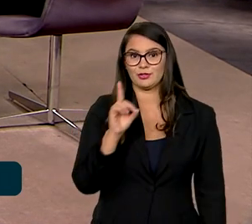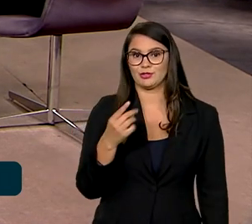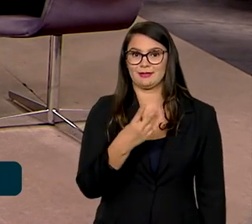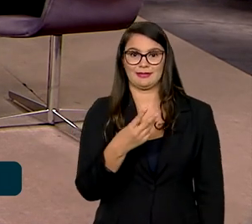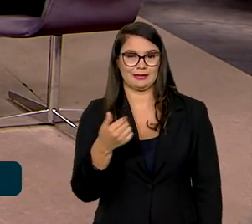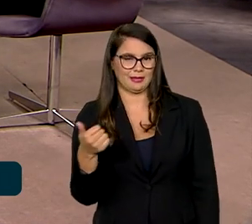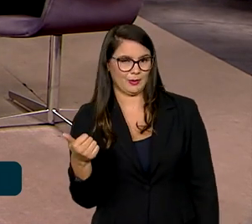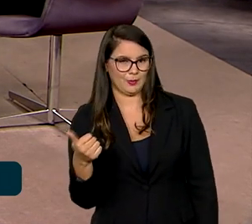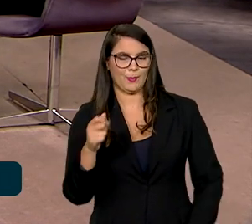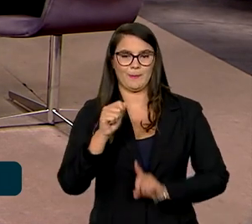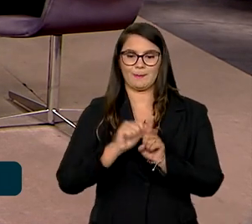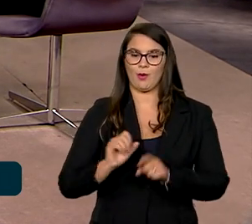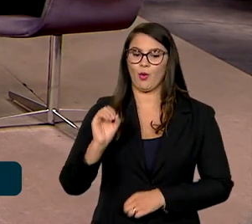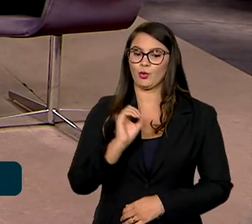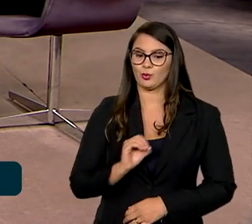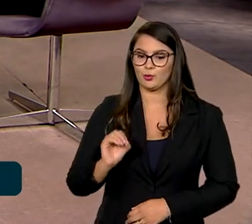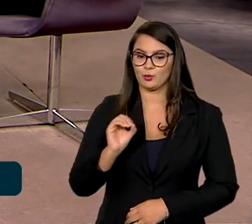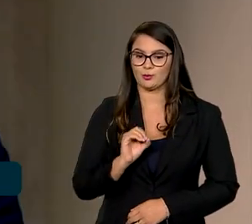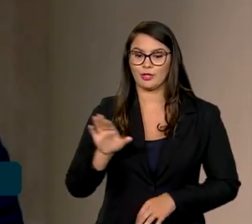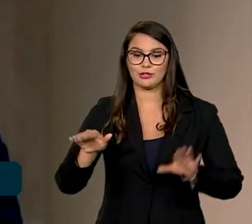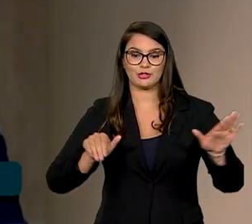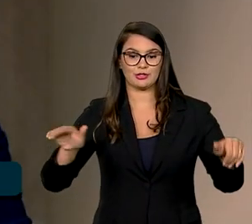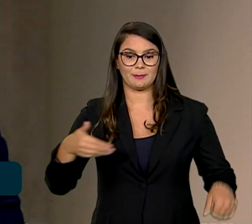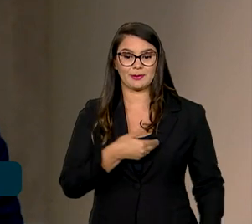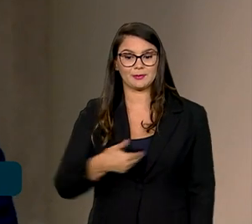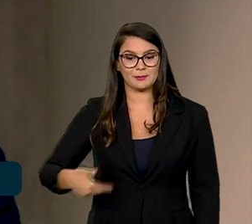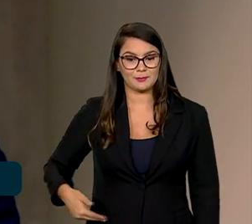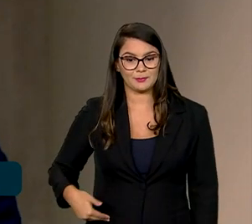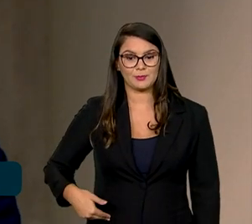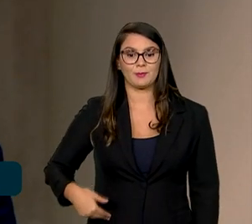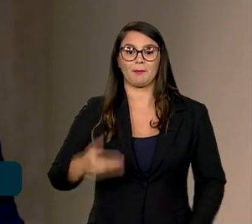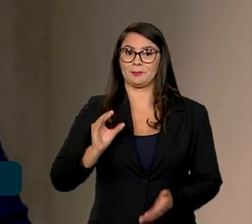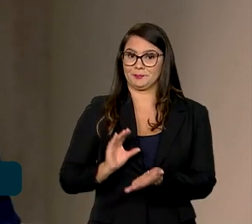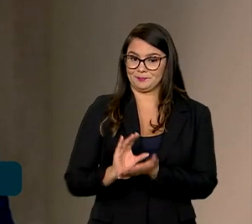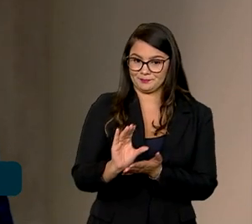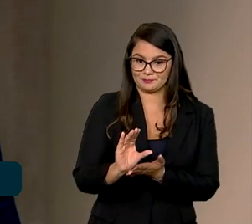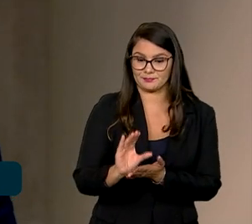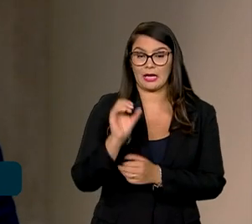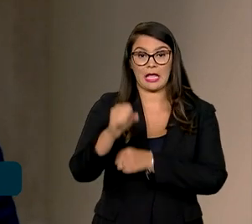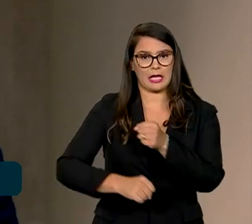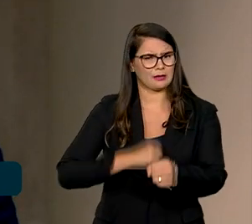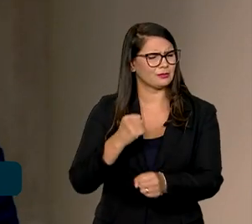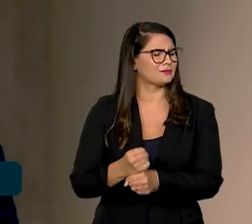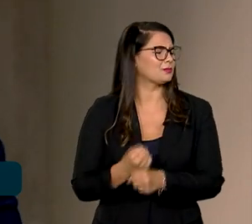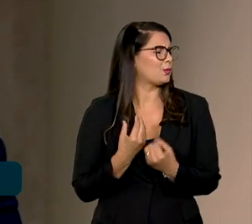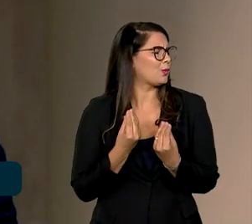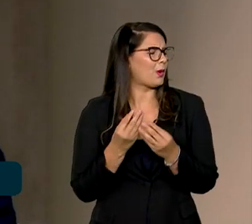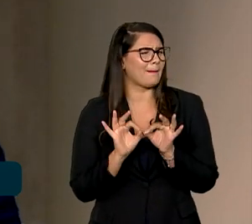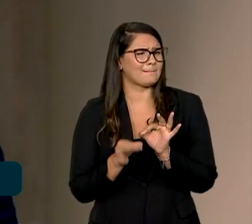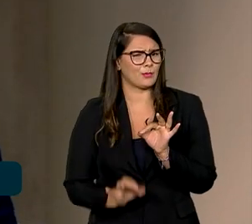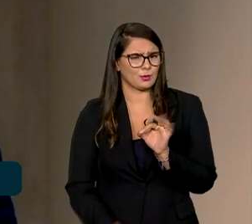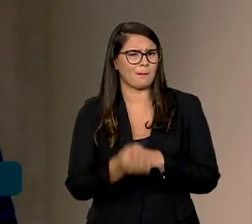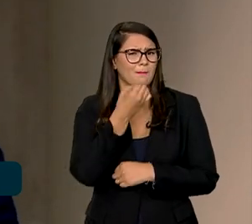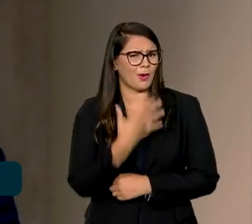de outubro a chamada pública para transferência de recursos. Para o ano que vem, vem muita coisa boa